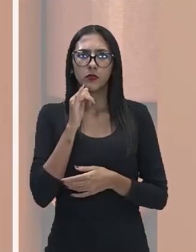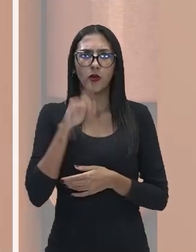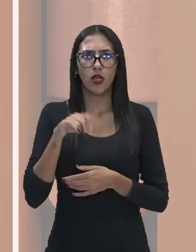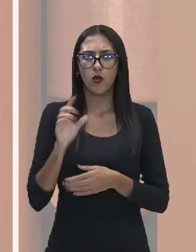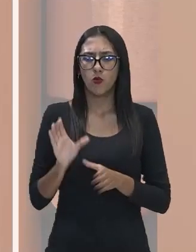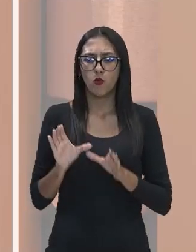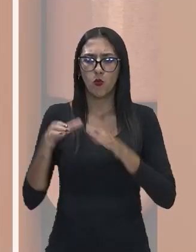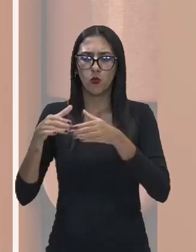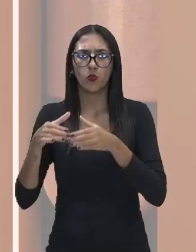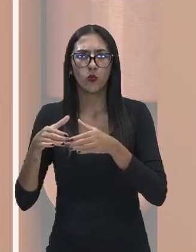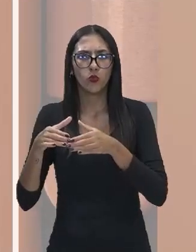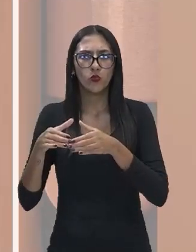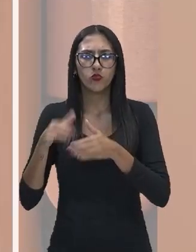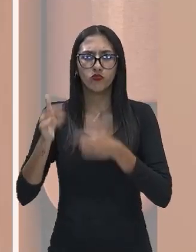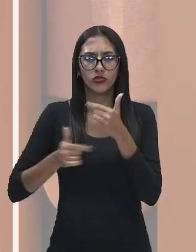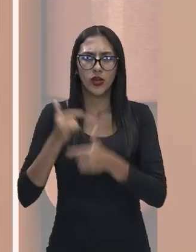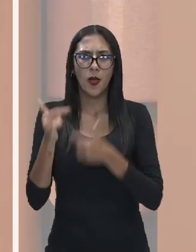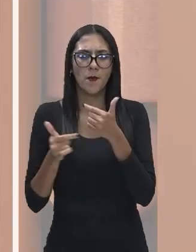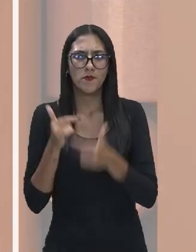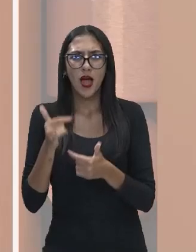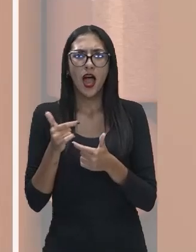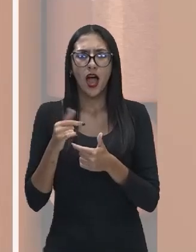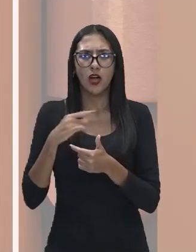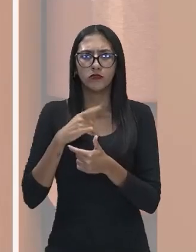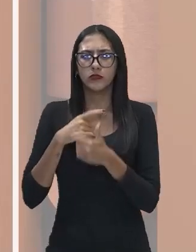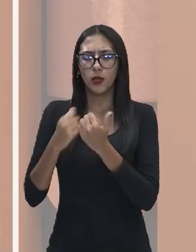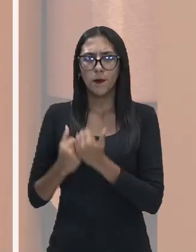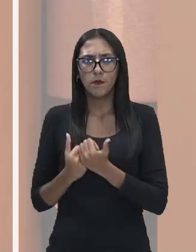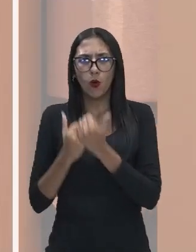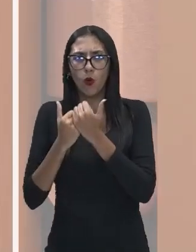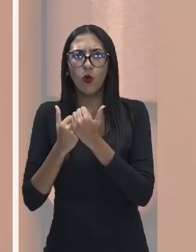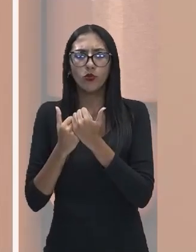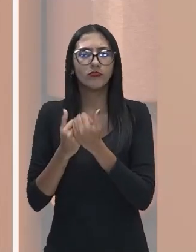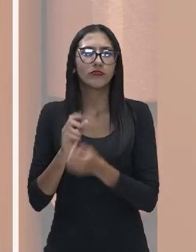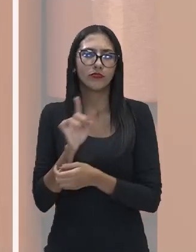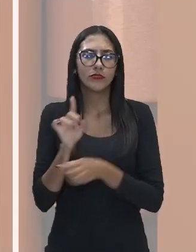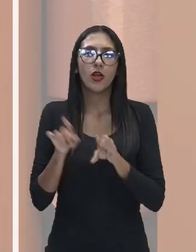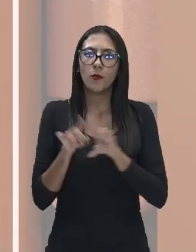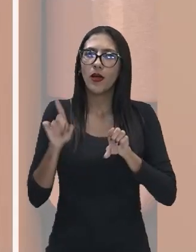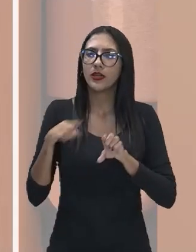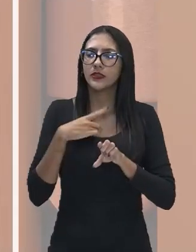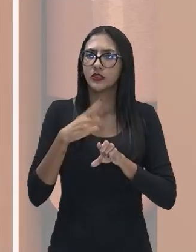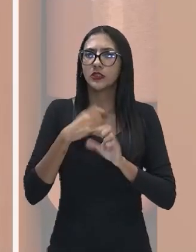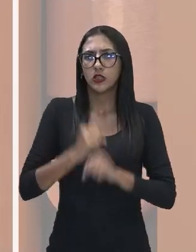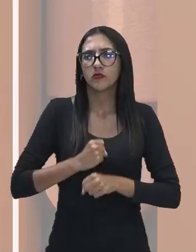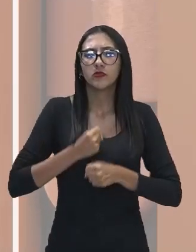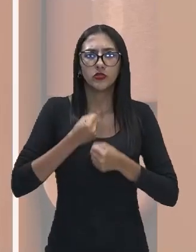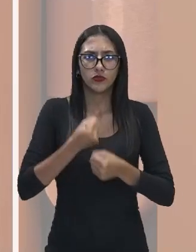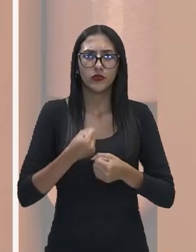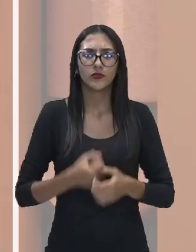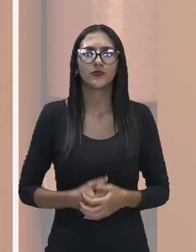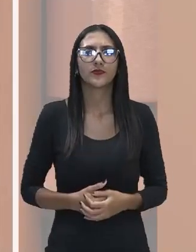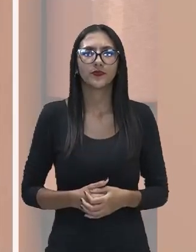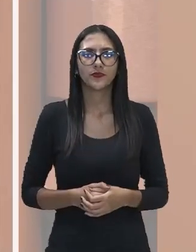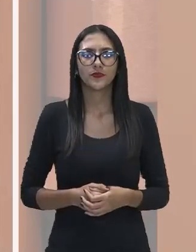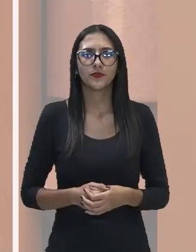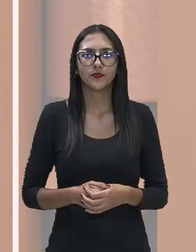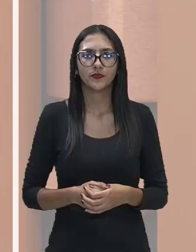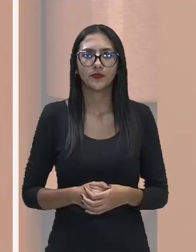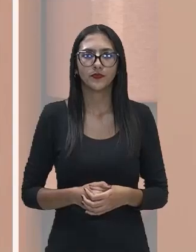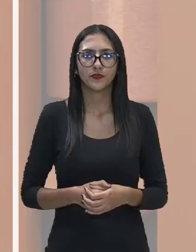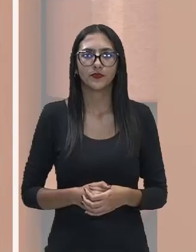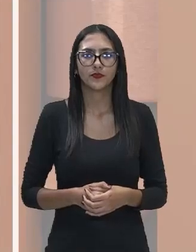que recebe todo o apoio para desempenhar suas funções mas eles são muito atuantes vamos falar alguma coisa sobre